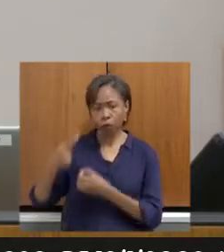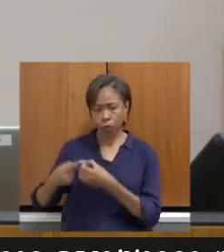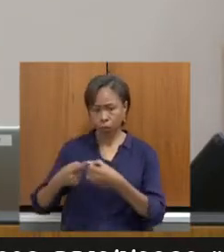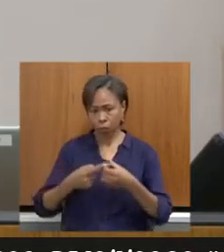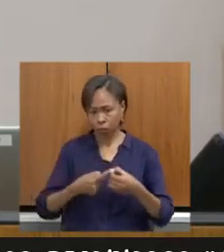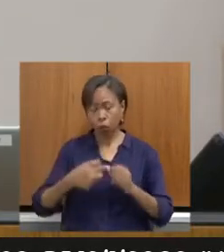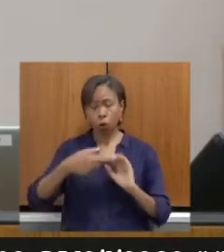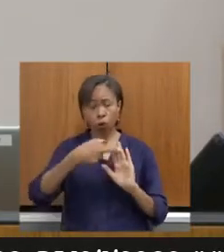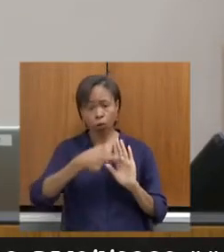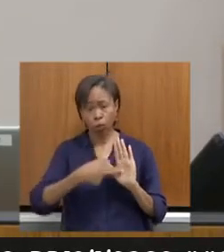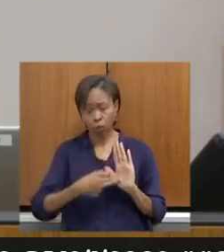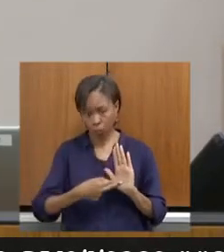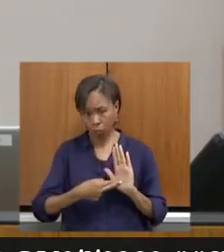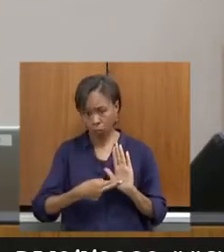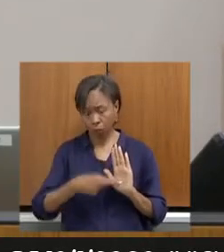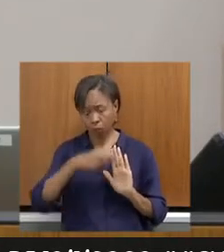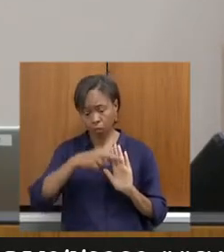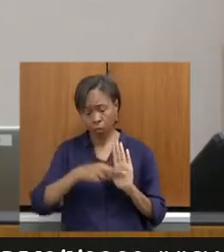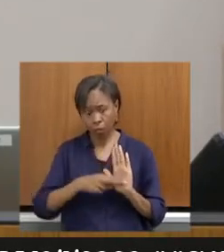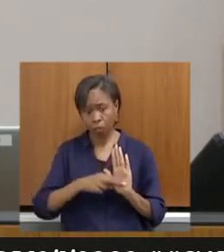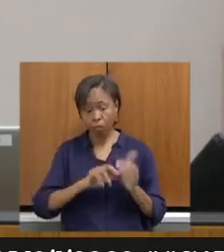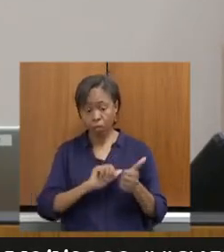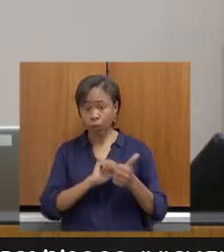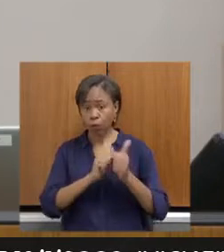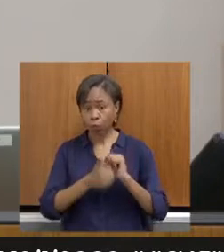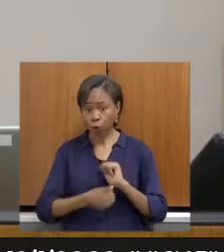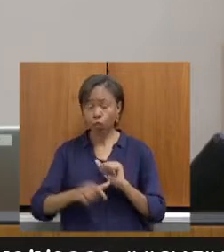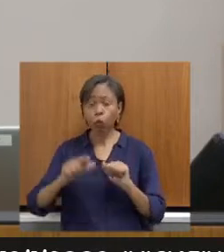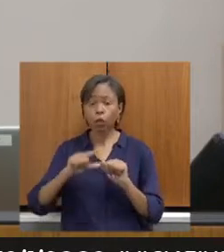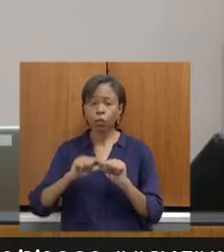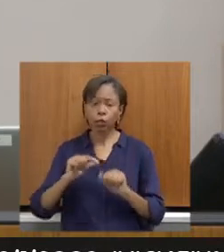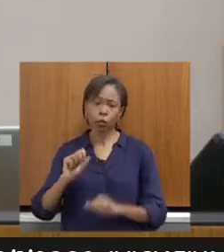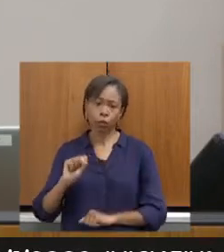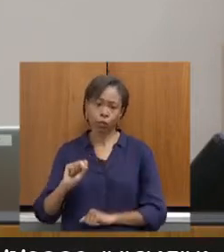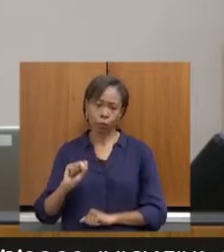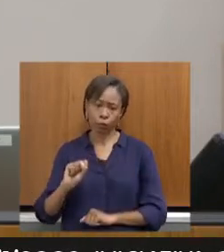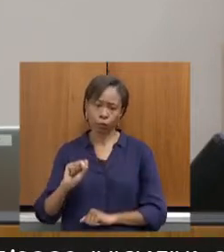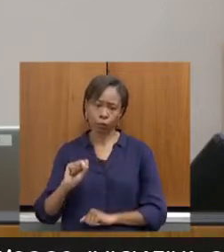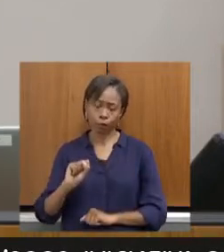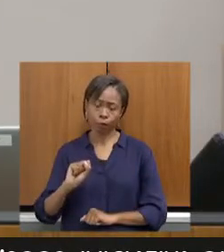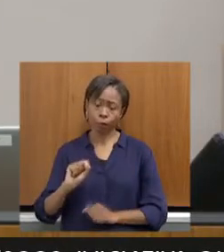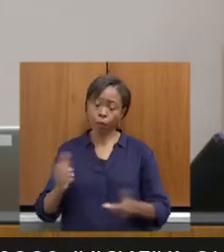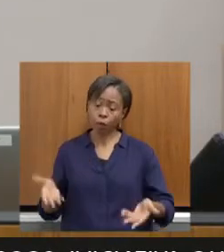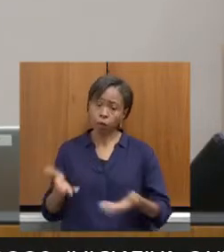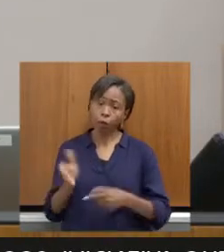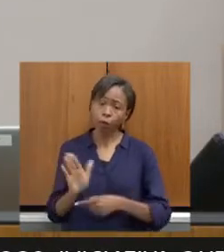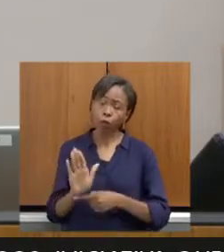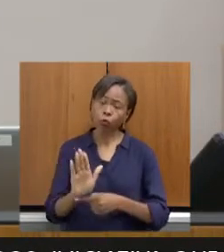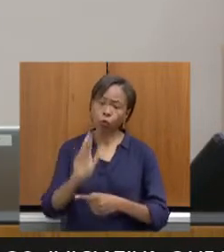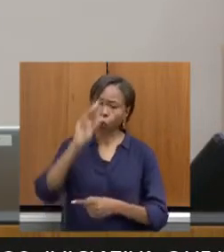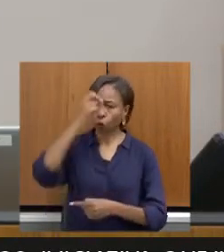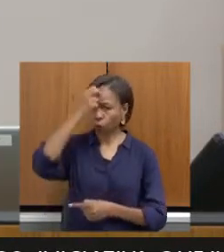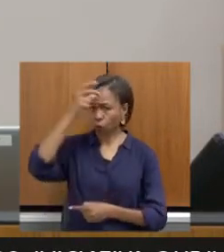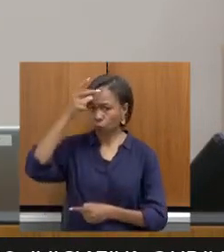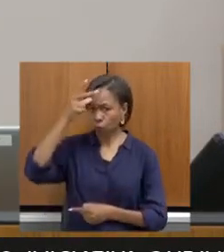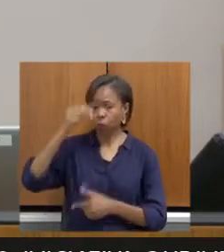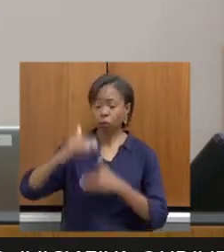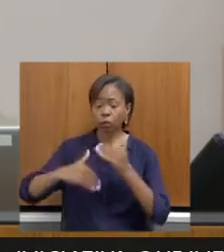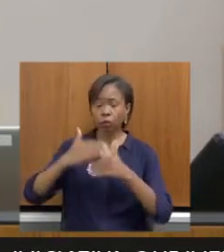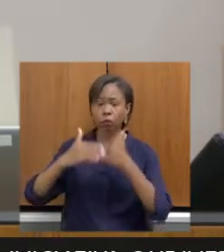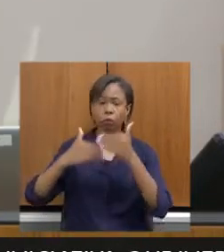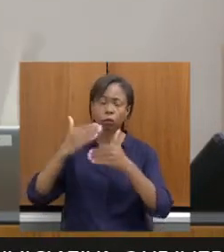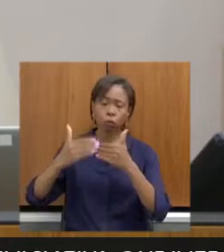critério Esportes está disposto no artigo 8º, e incentiva os municípios a desenvolverem cada vez mais